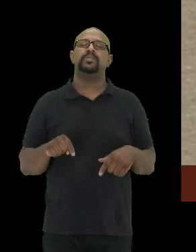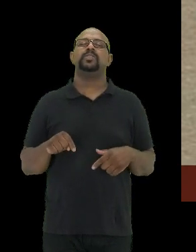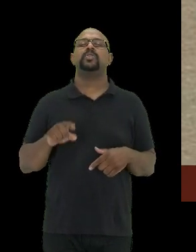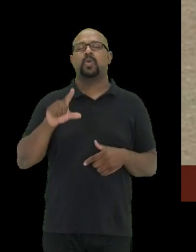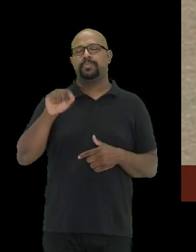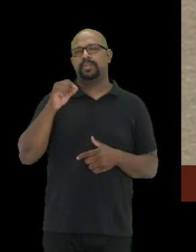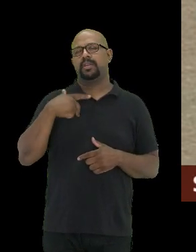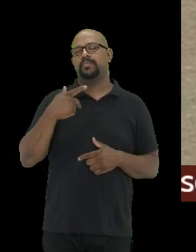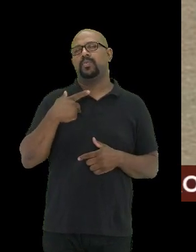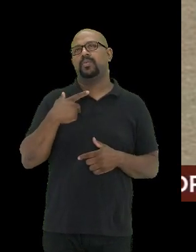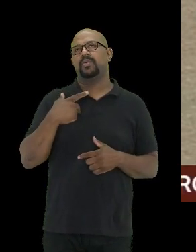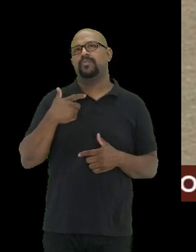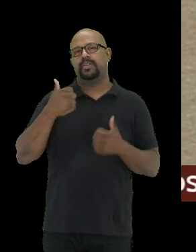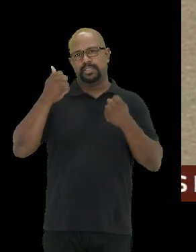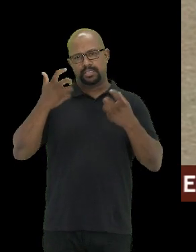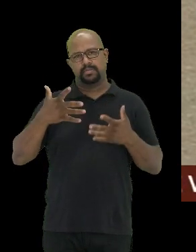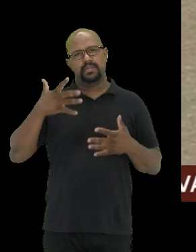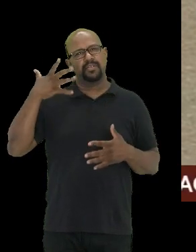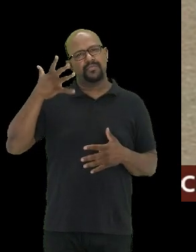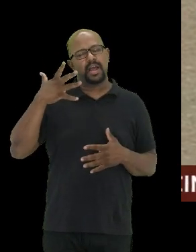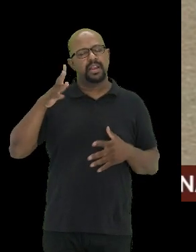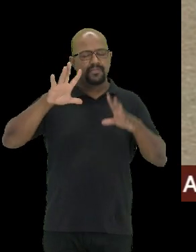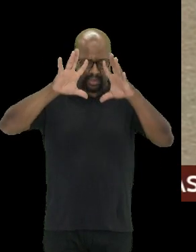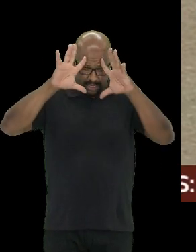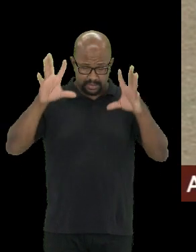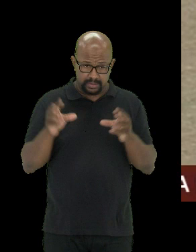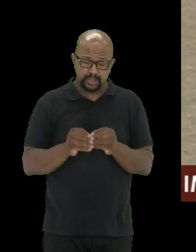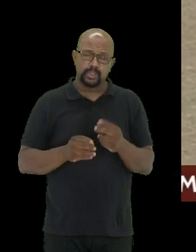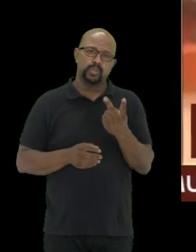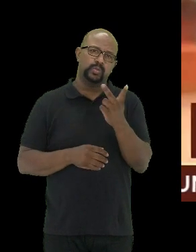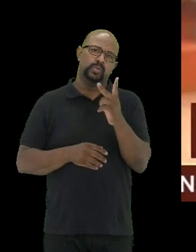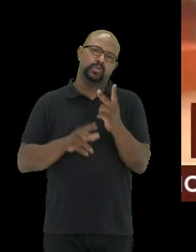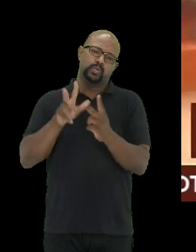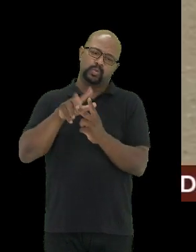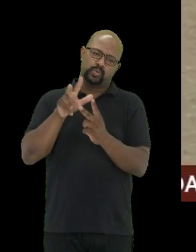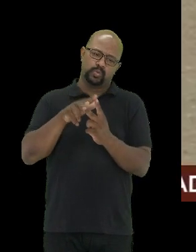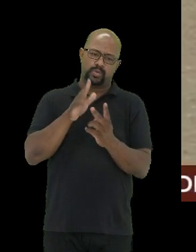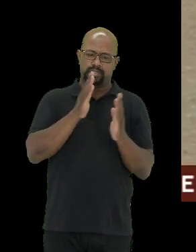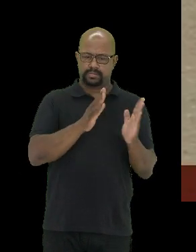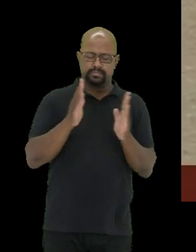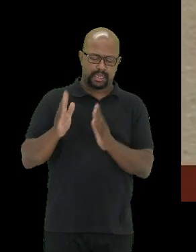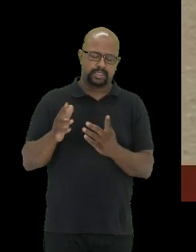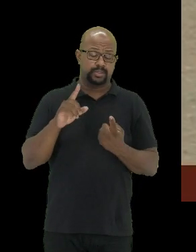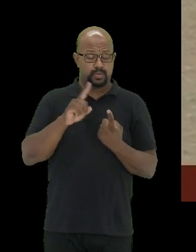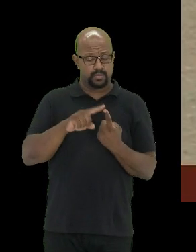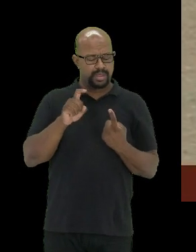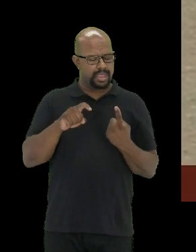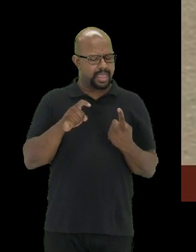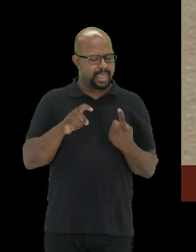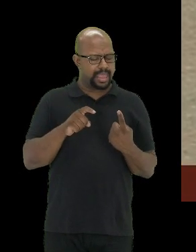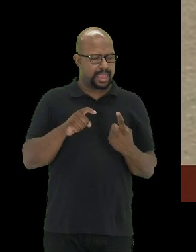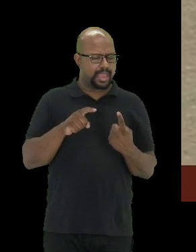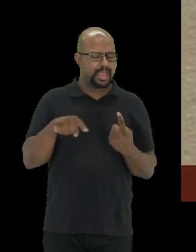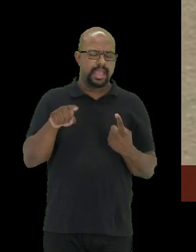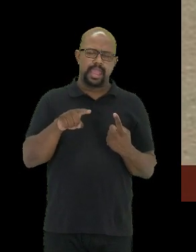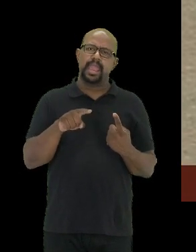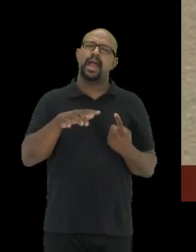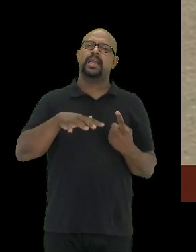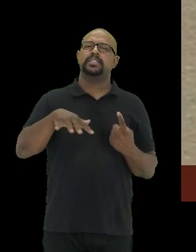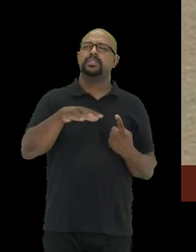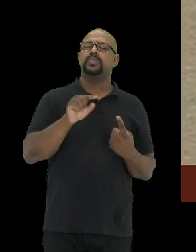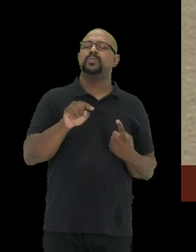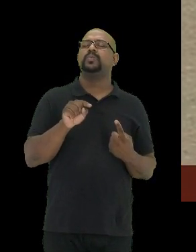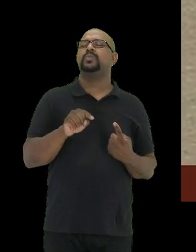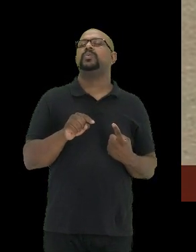uma fala que vai abranger duas partes, uma delas é a questão da